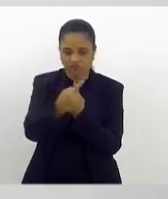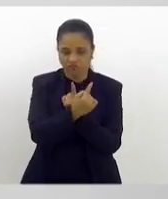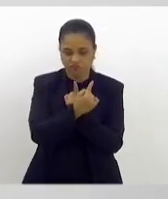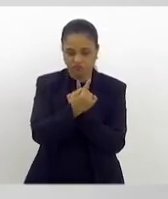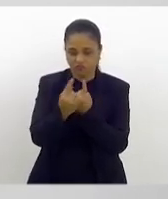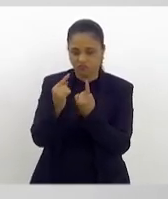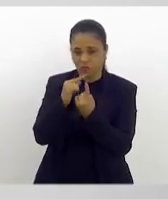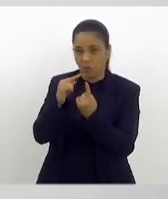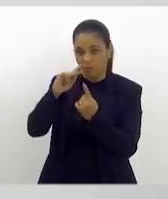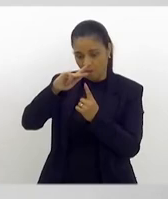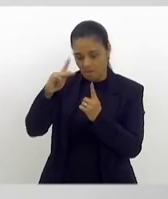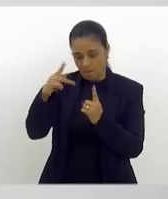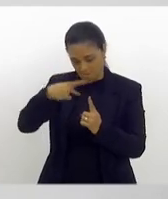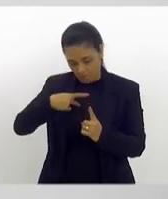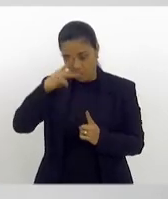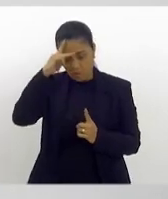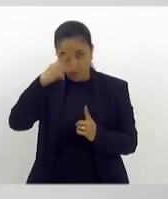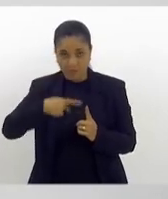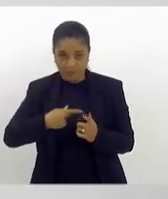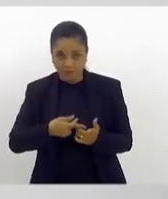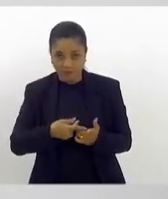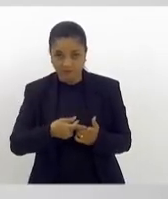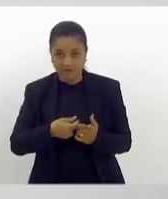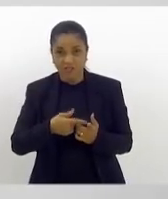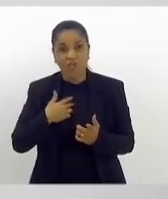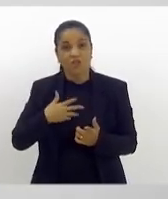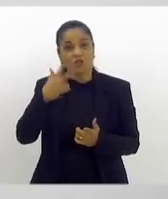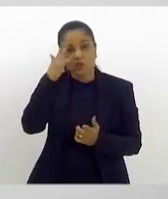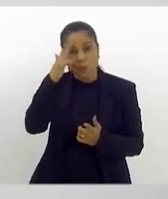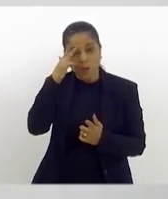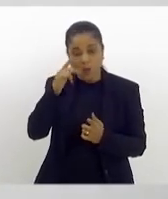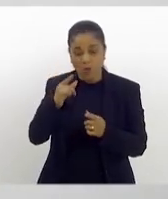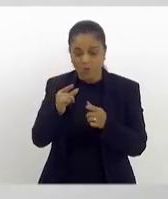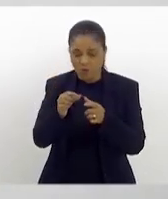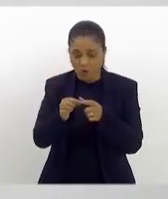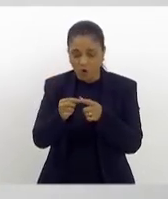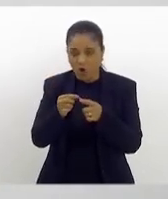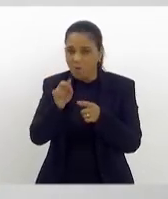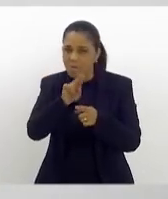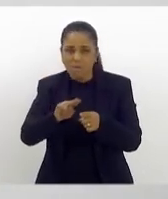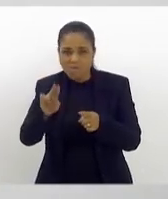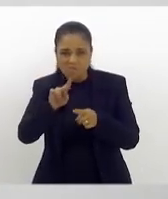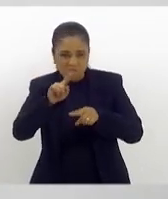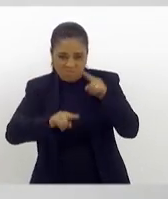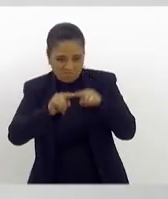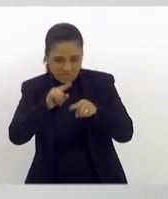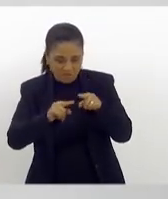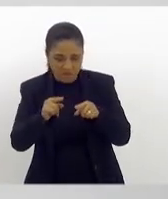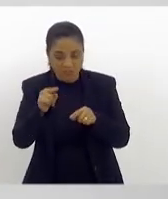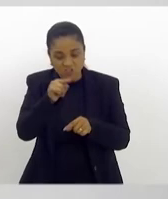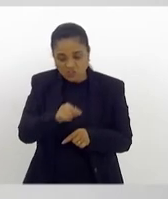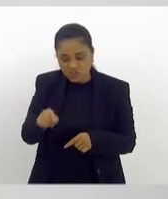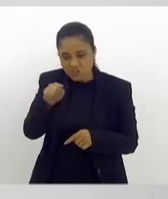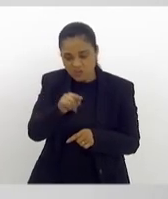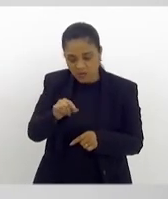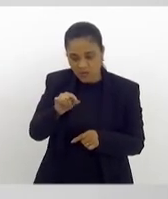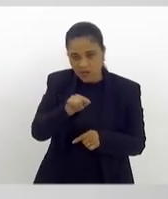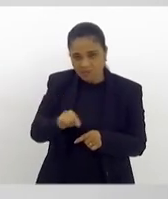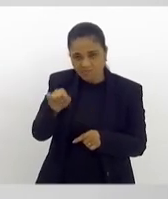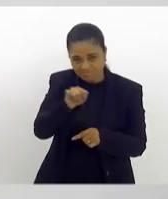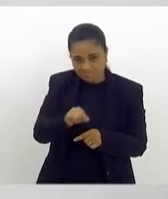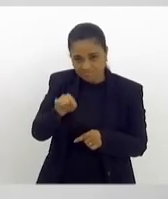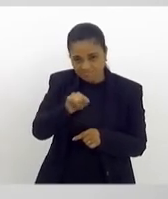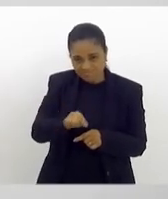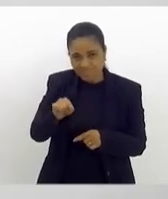muito comum para o autista girar objetos sem uma função final comum.